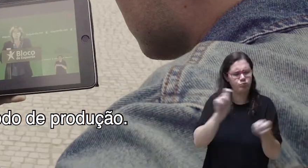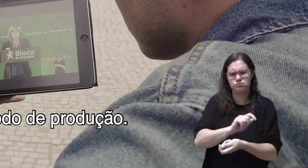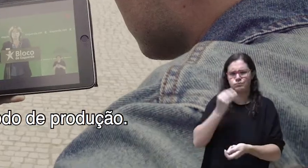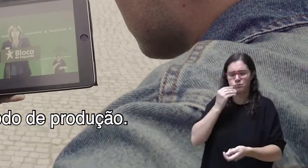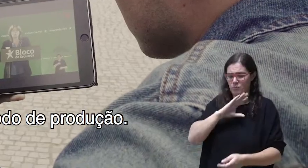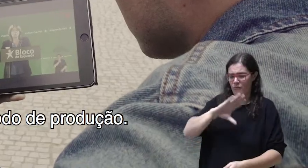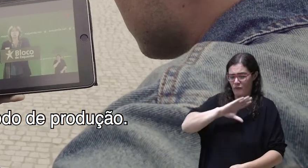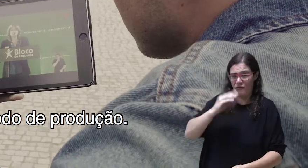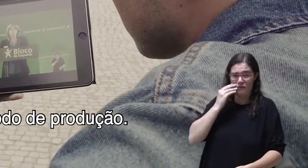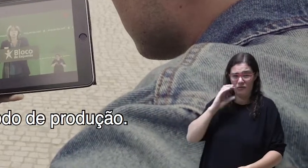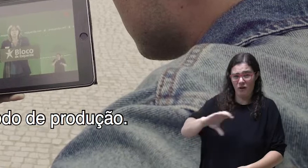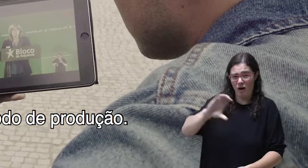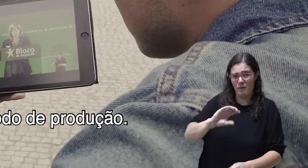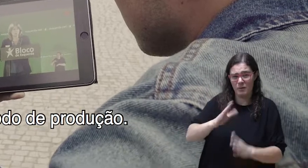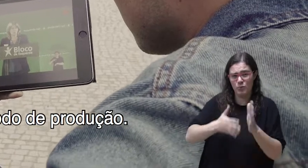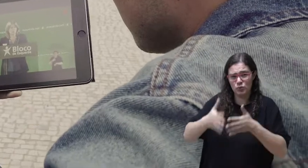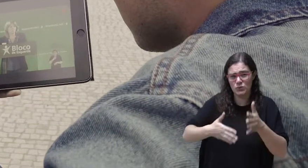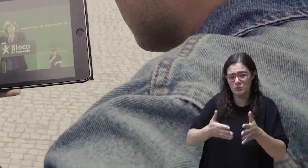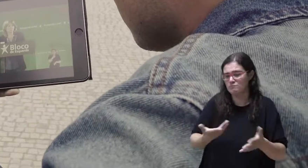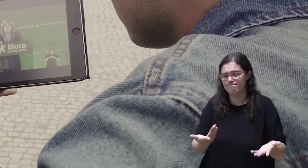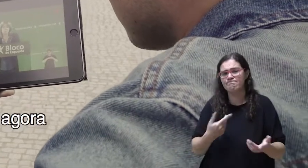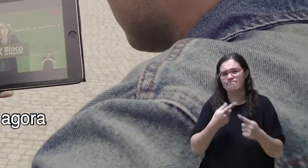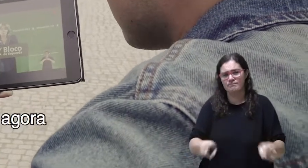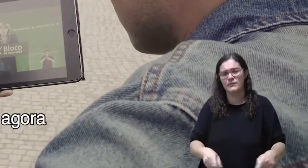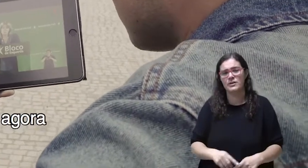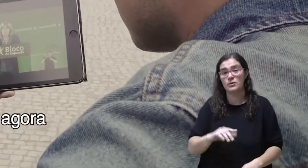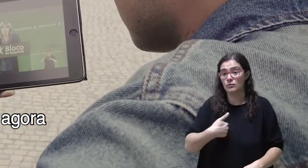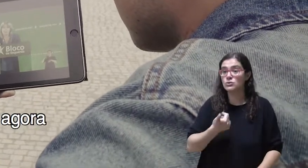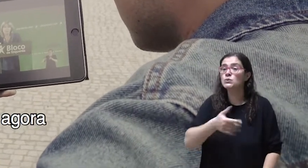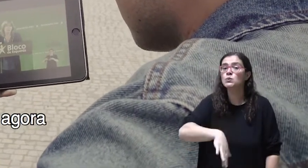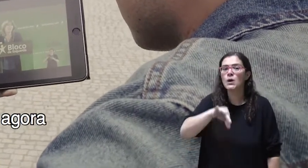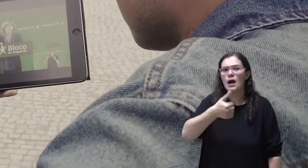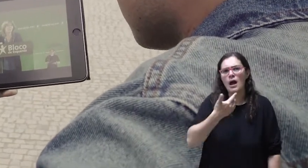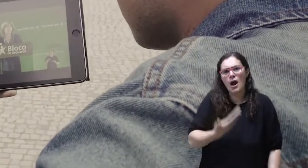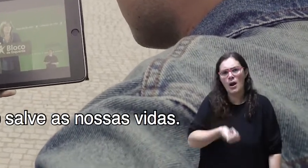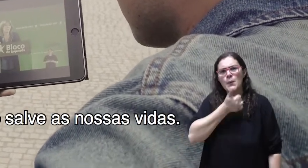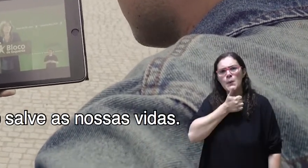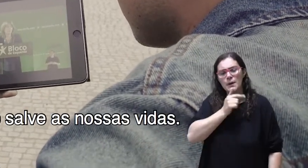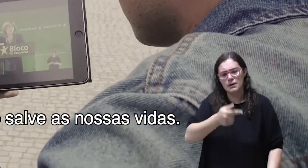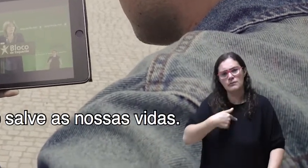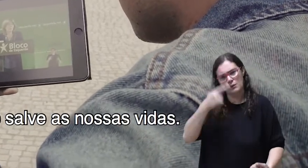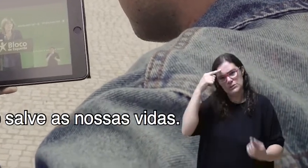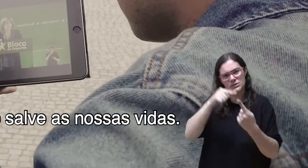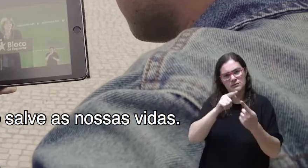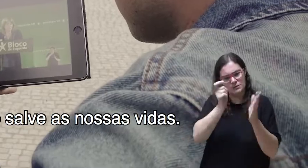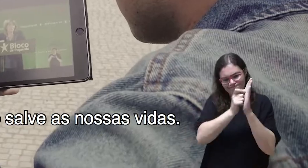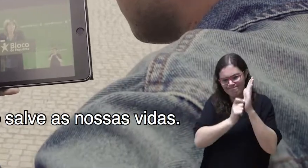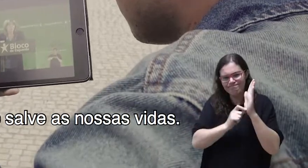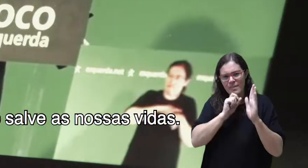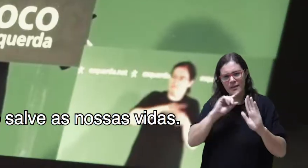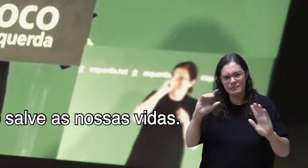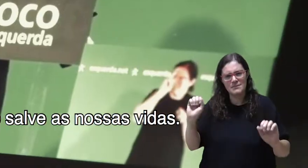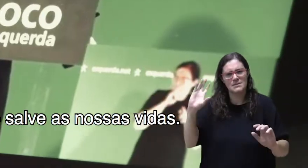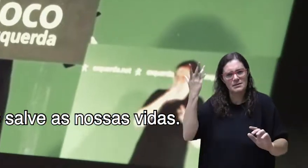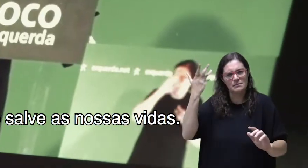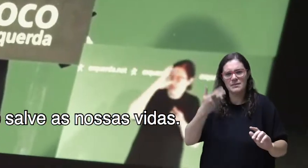todo o nosso modo de produção. Escolhemos agora, por uma agenda climática, que salve